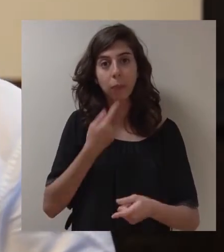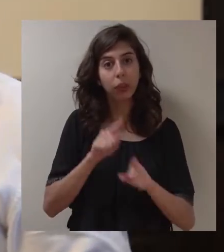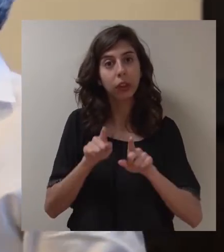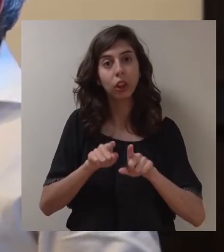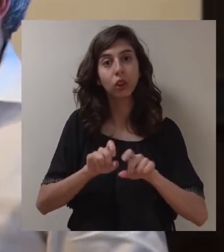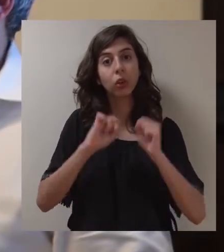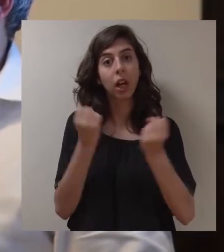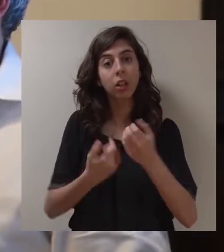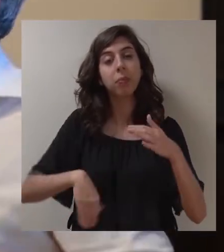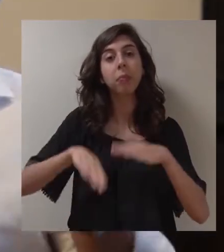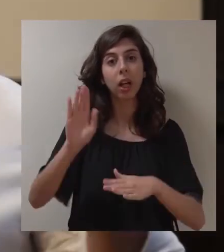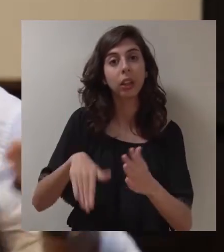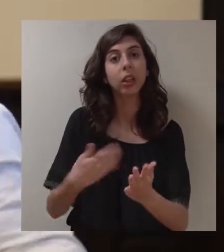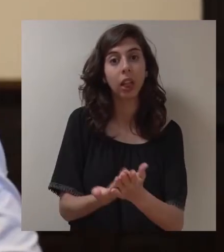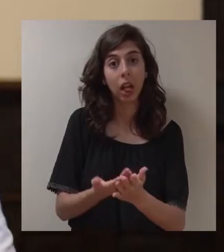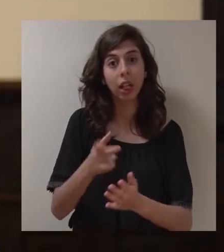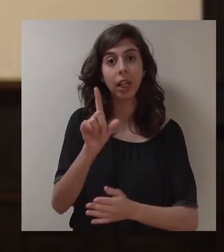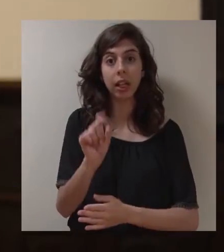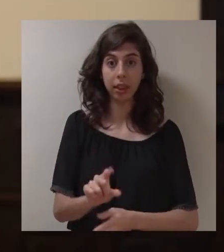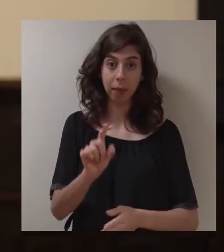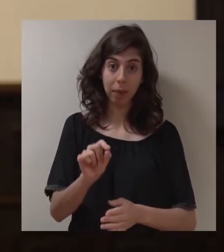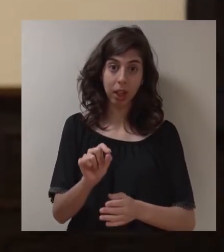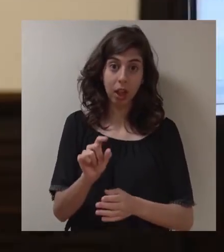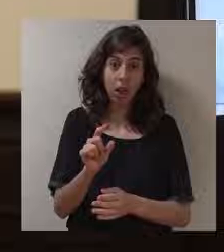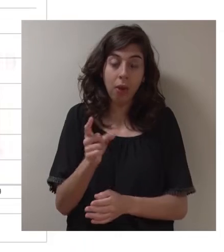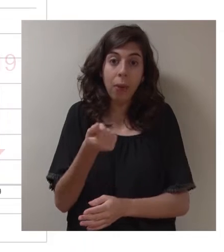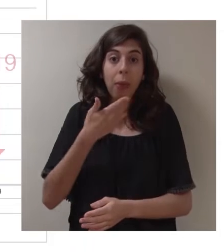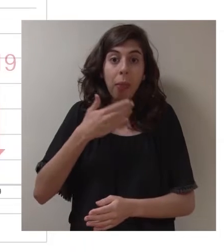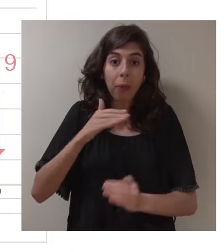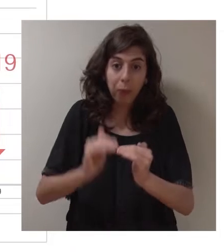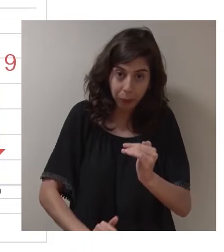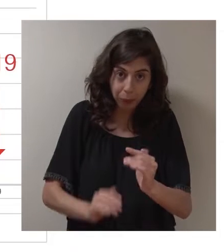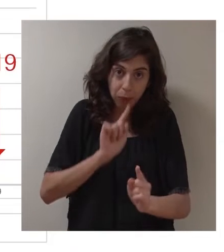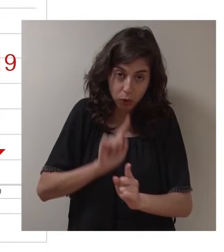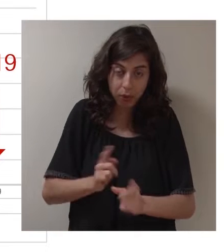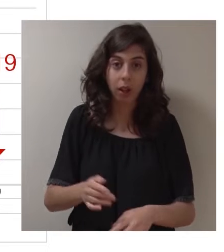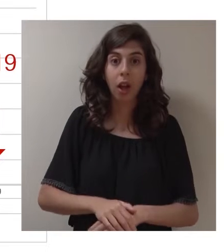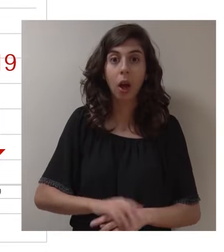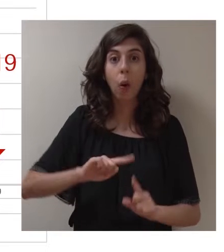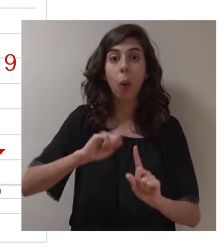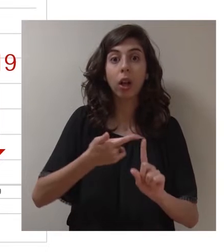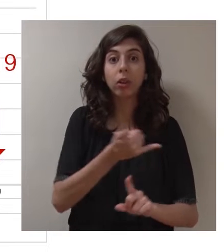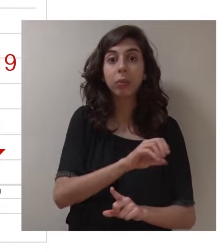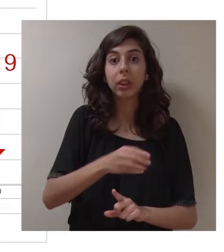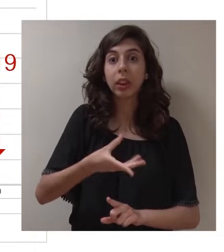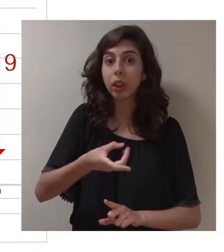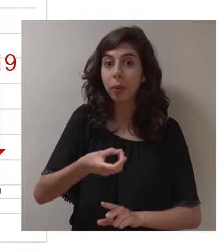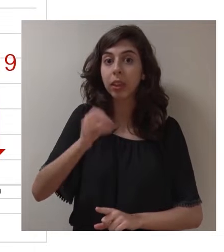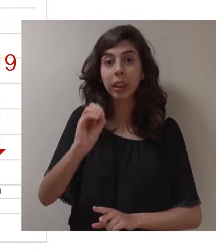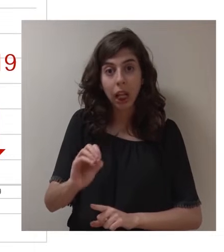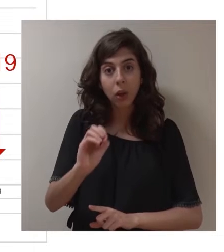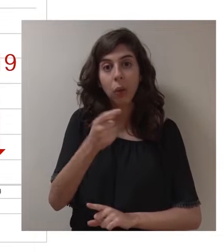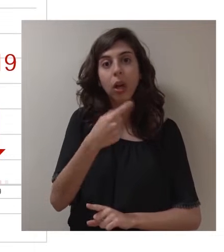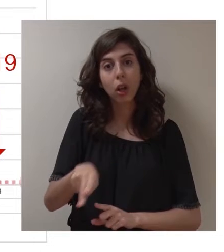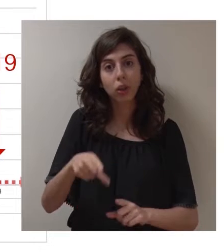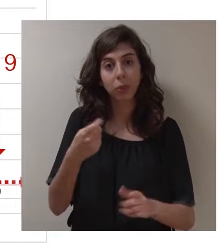De lhes dar mais políticas sociais e, mesmo assim, de reduzir o passivo municipal. Fechámos 2019 com